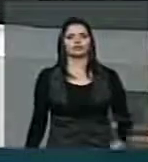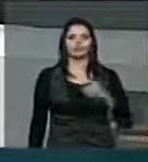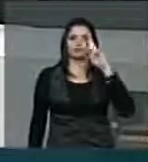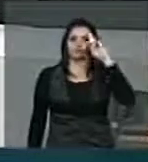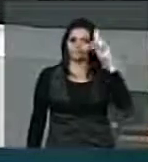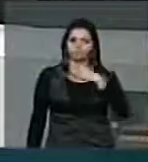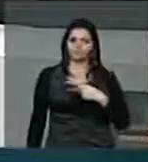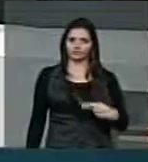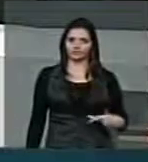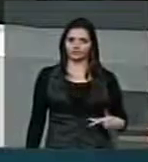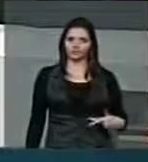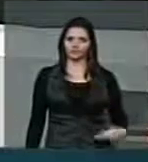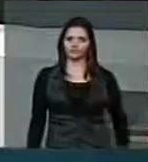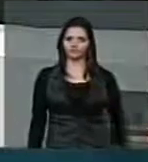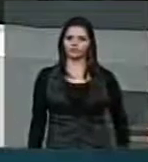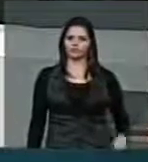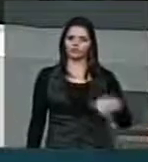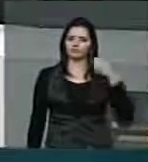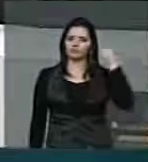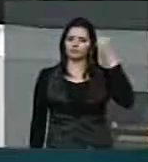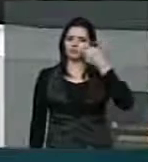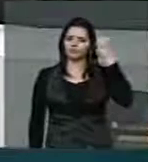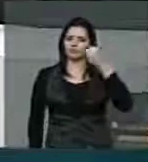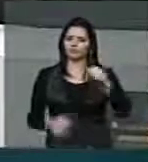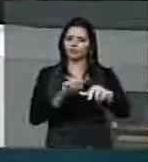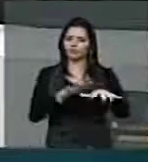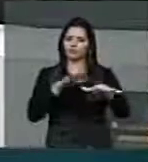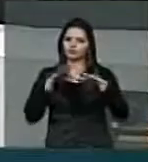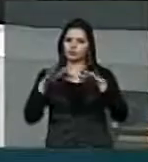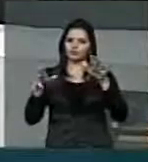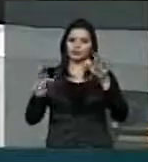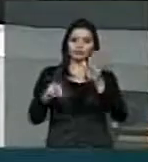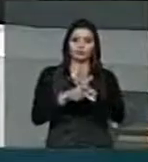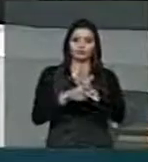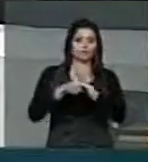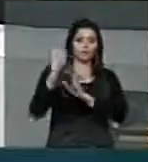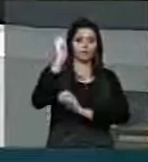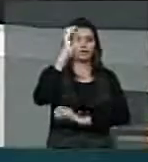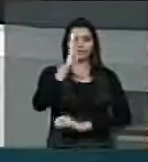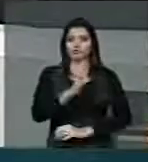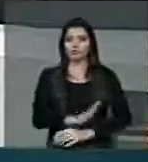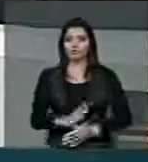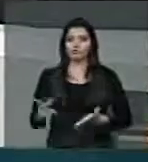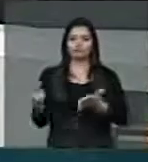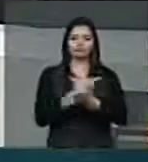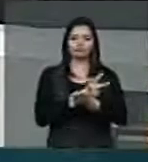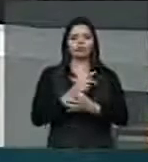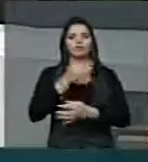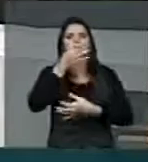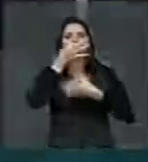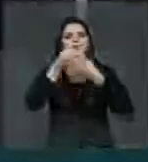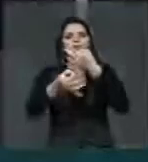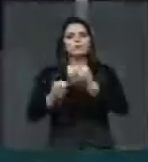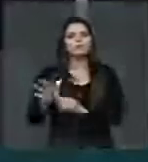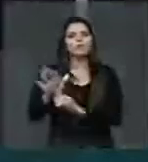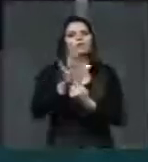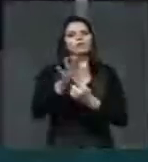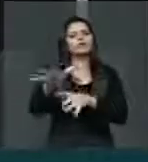Presidente, as manifestações que estão ocorrendo no país, na minha opinião, indicam